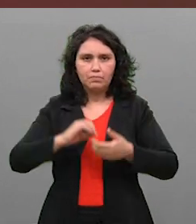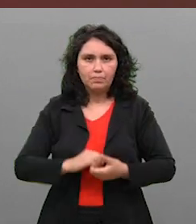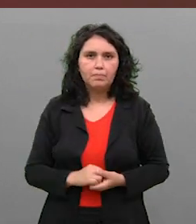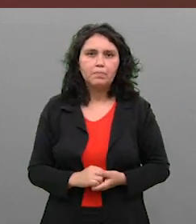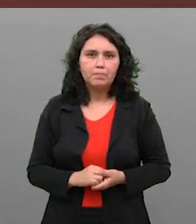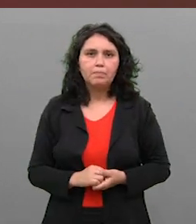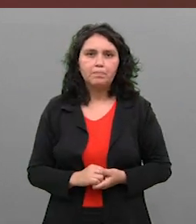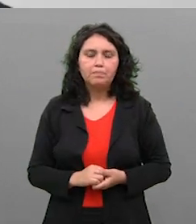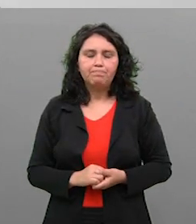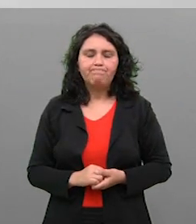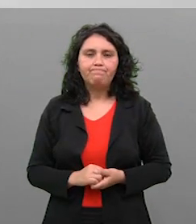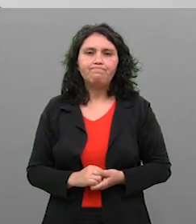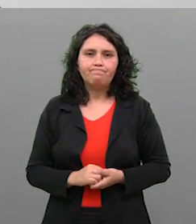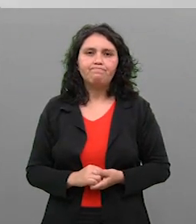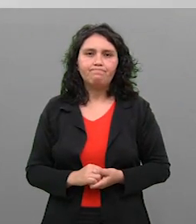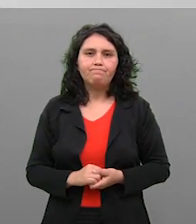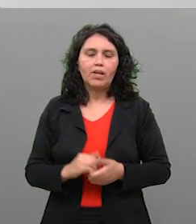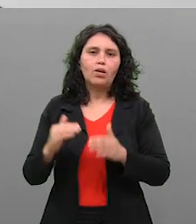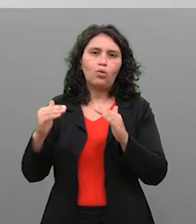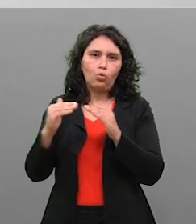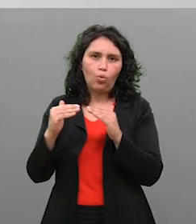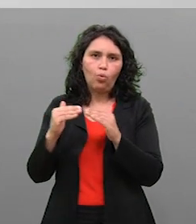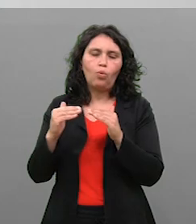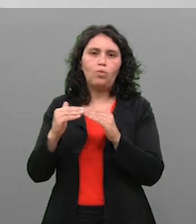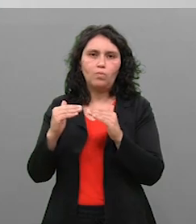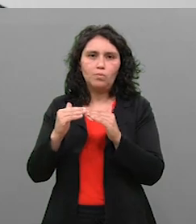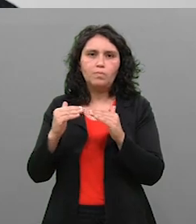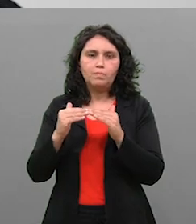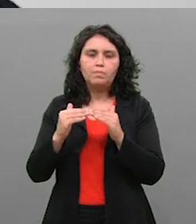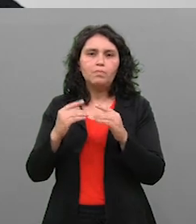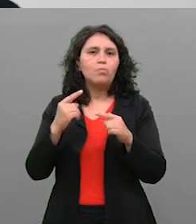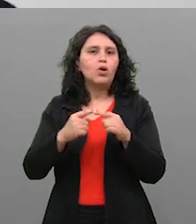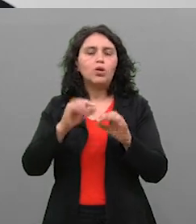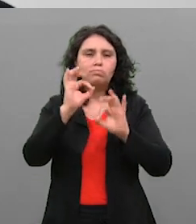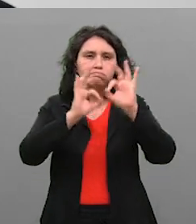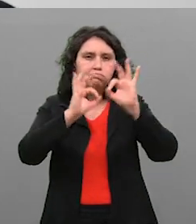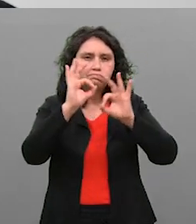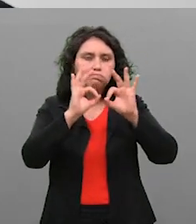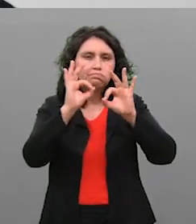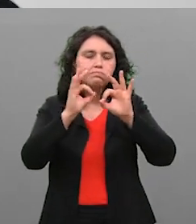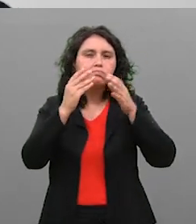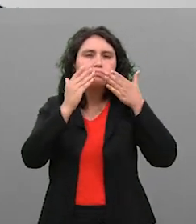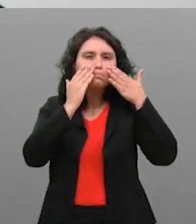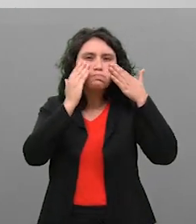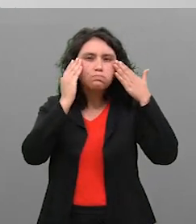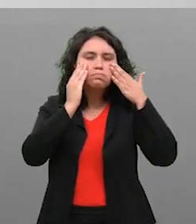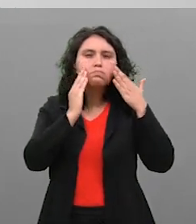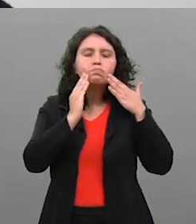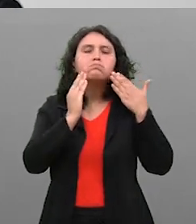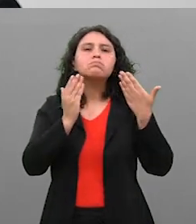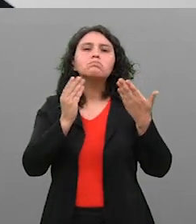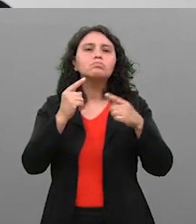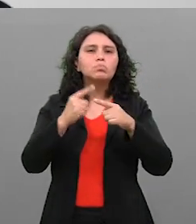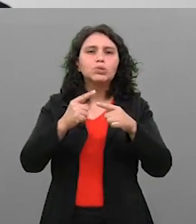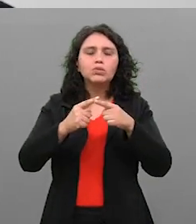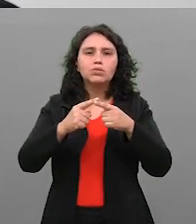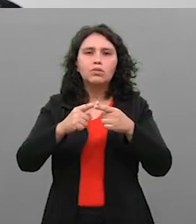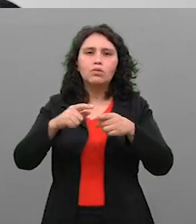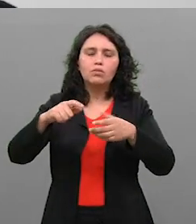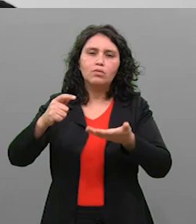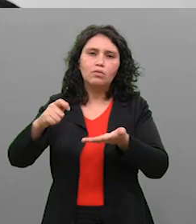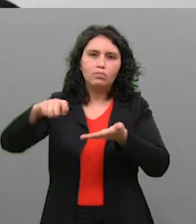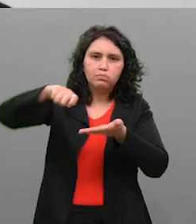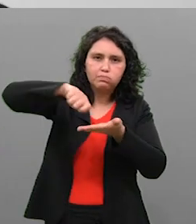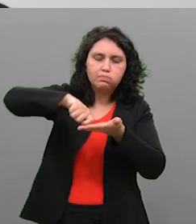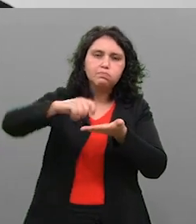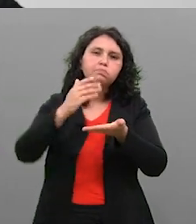desconheça. Exato, porque o que acontece, Cris? O procedimento em si, pegar uma gase